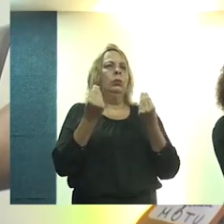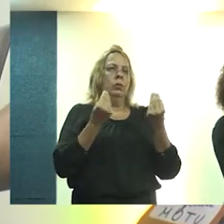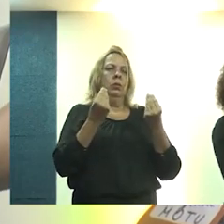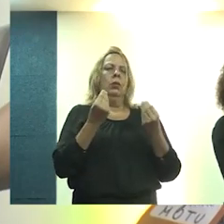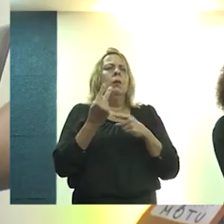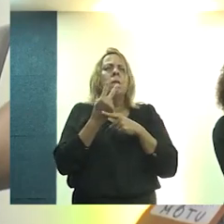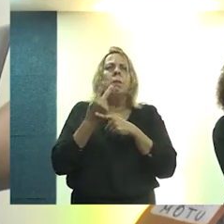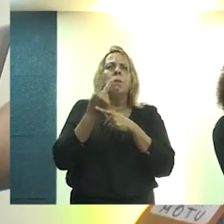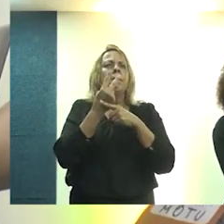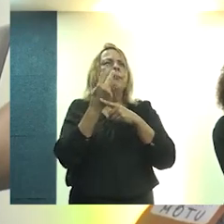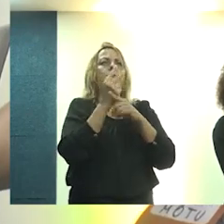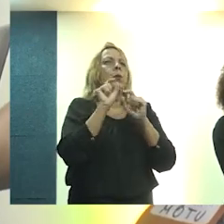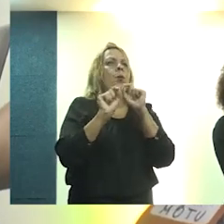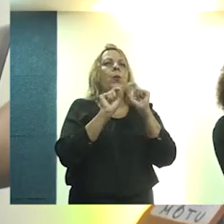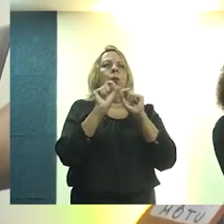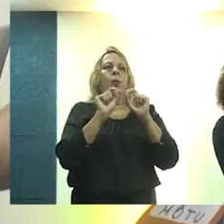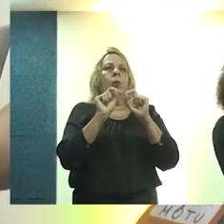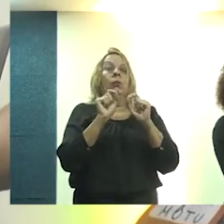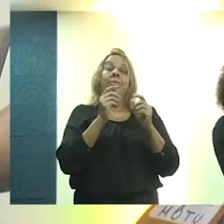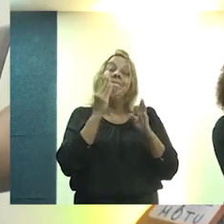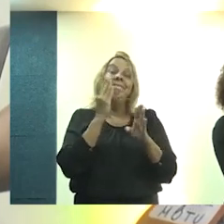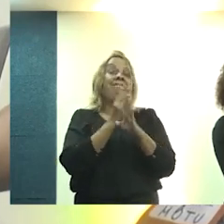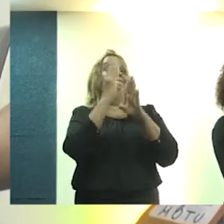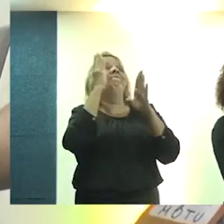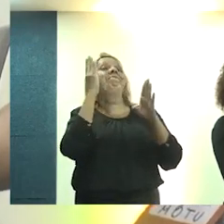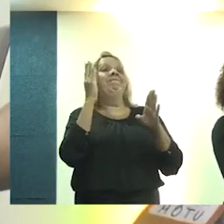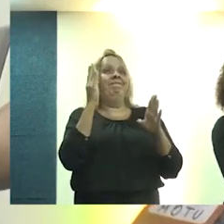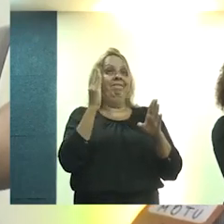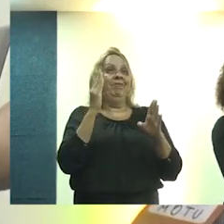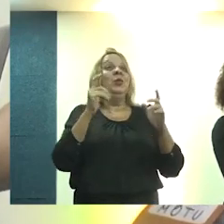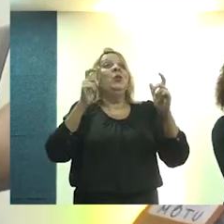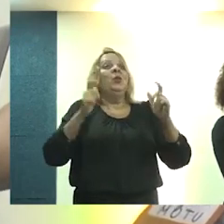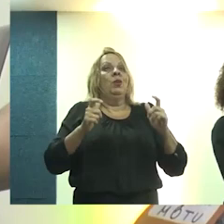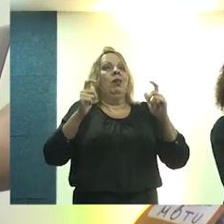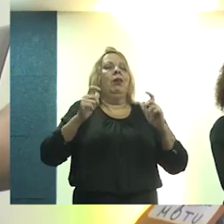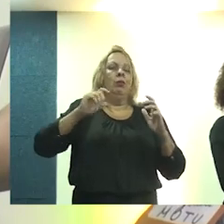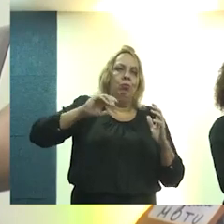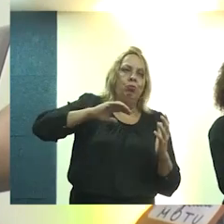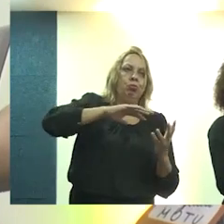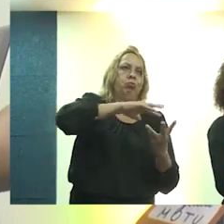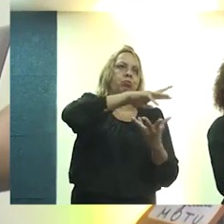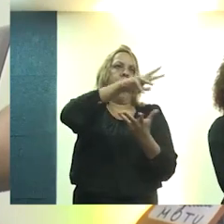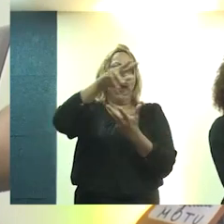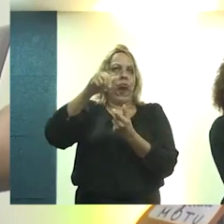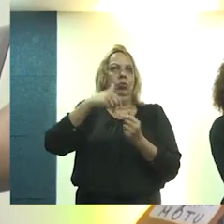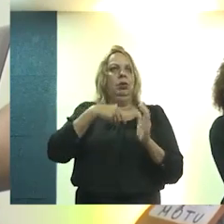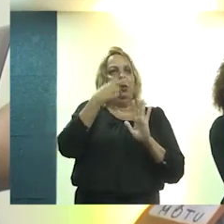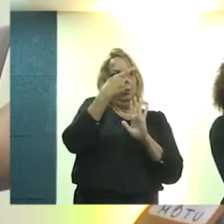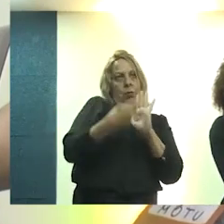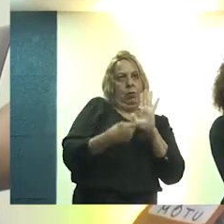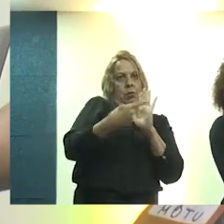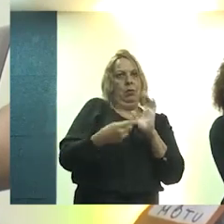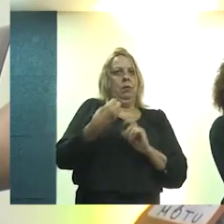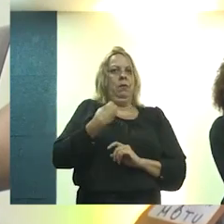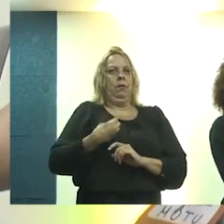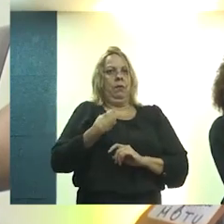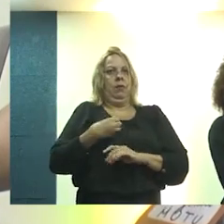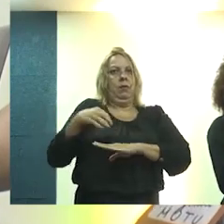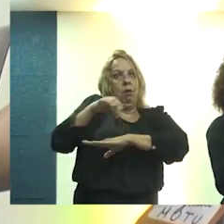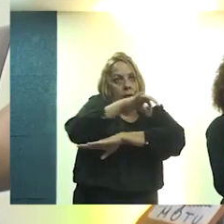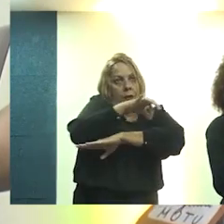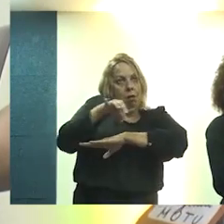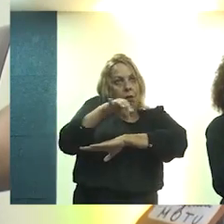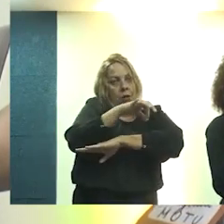estava procurando, exatamente por uma coincidência, gente falou de lugar no mundo, que o projeto de vida do arquiteto, dos